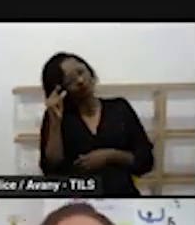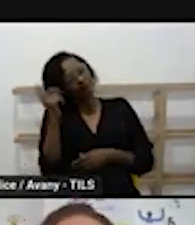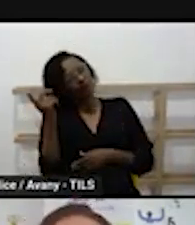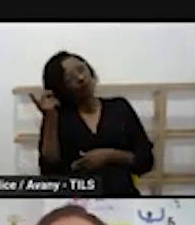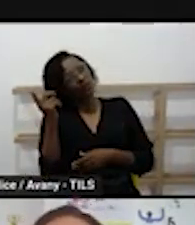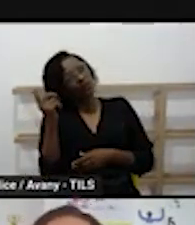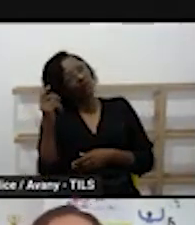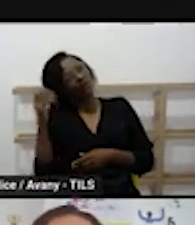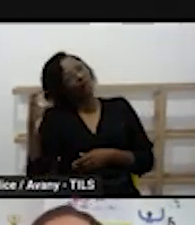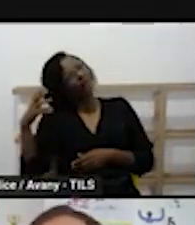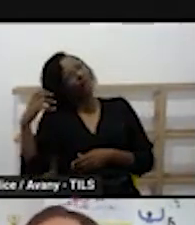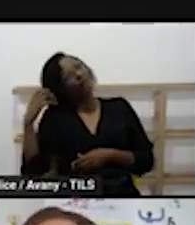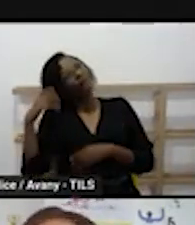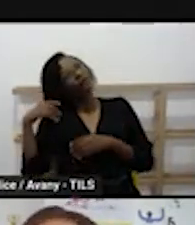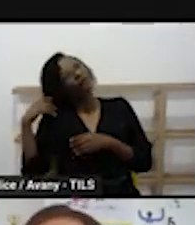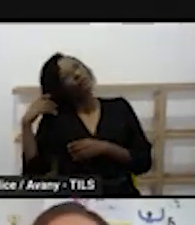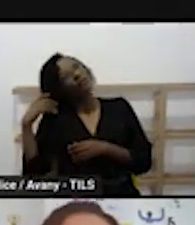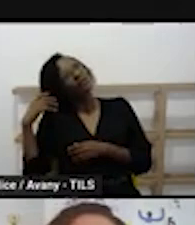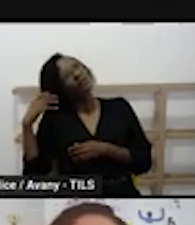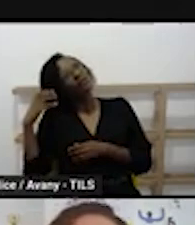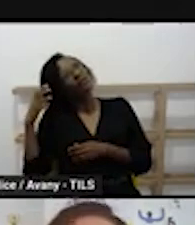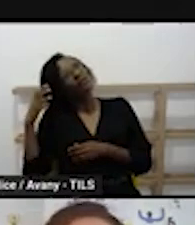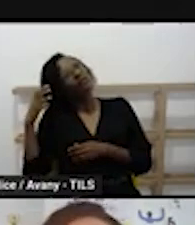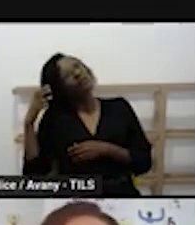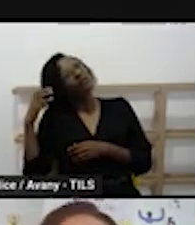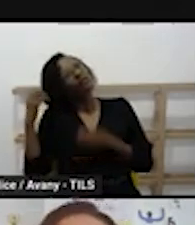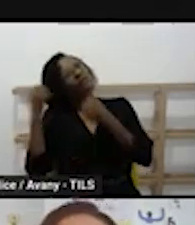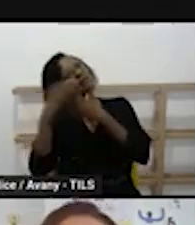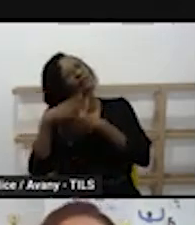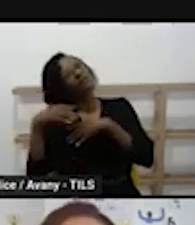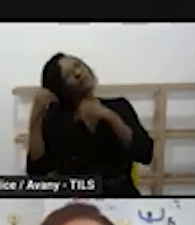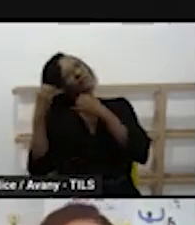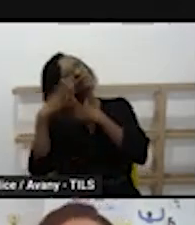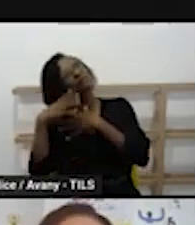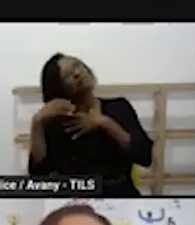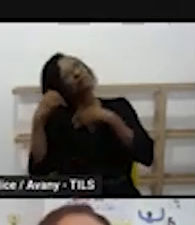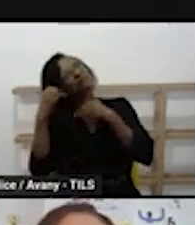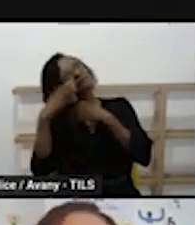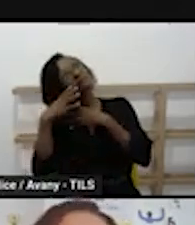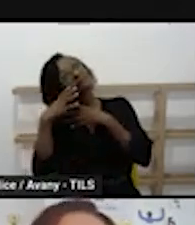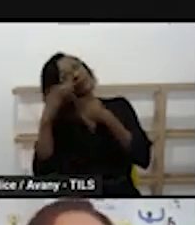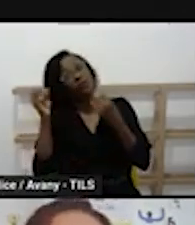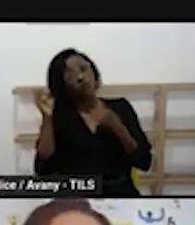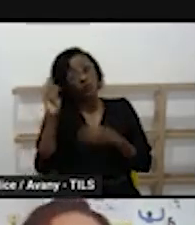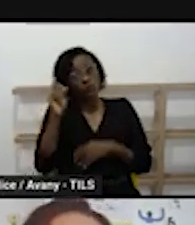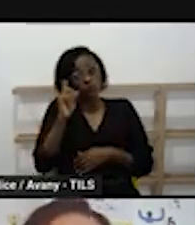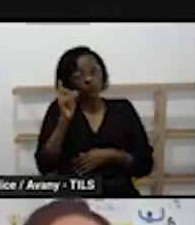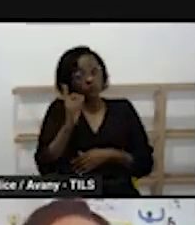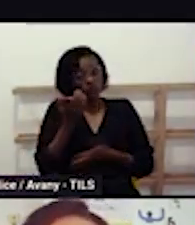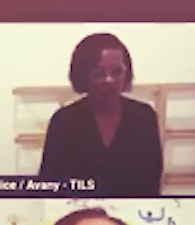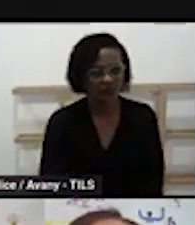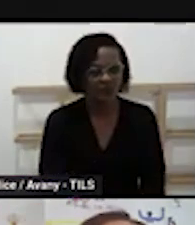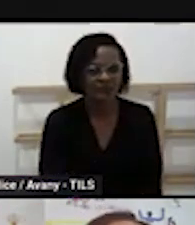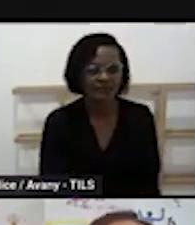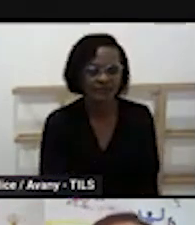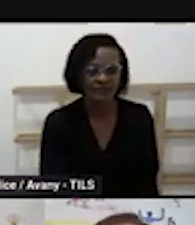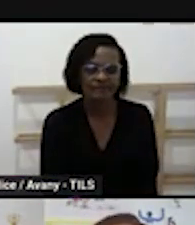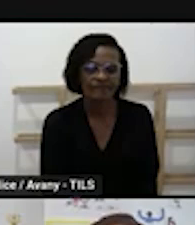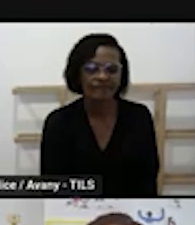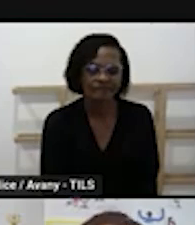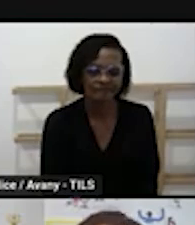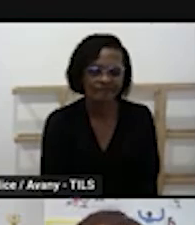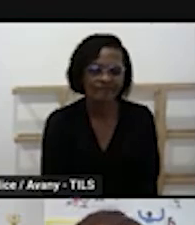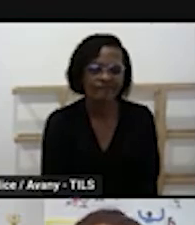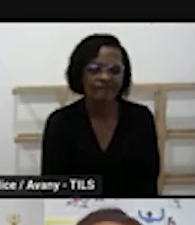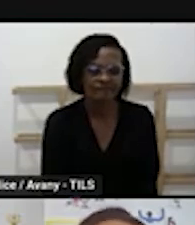música pra relaxar então algumas vão conseguir dormir e outras não então a gente tem que respeitar esse ritmo de cada criança vamos